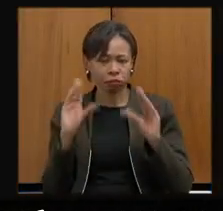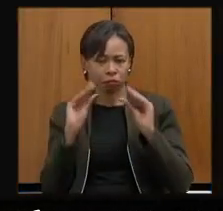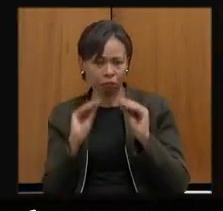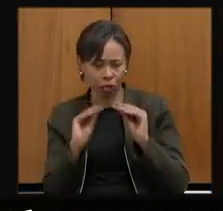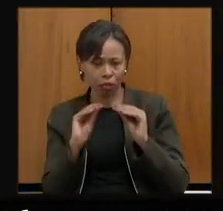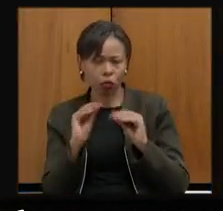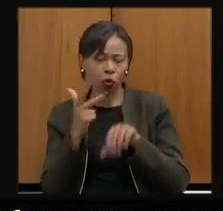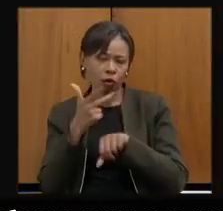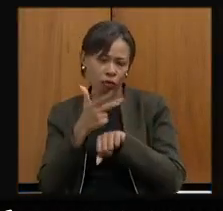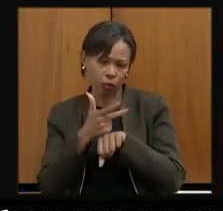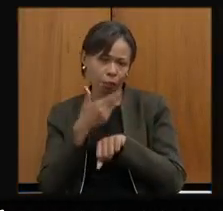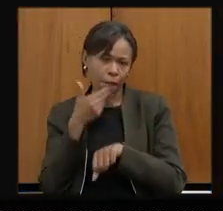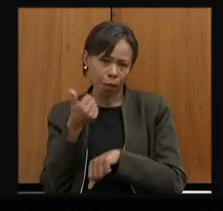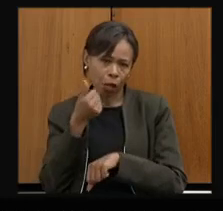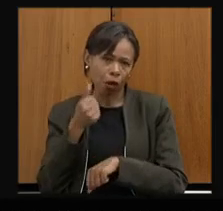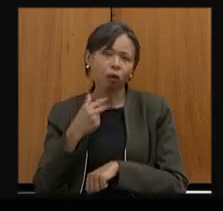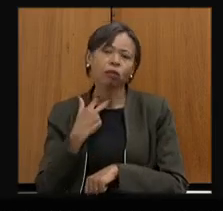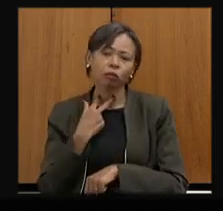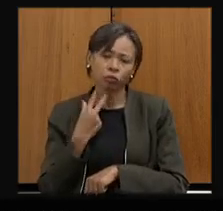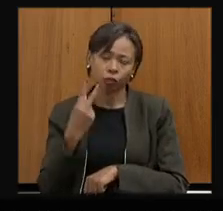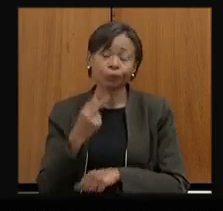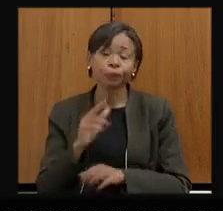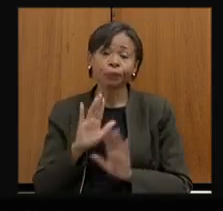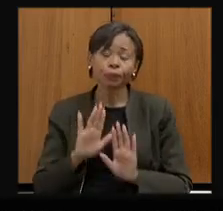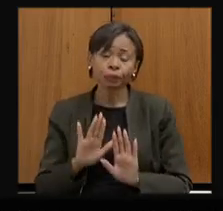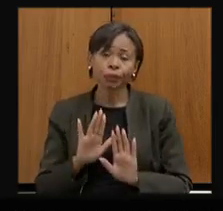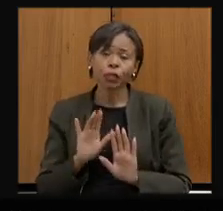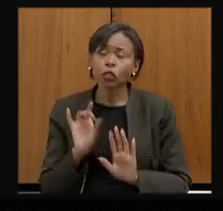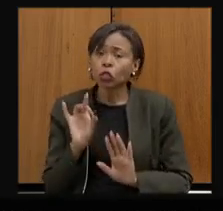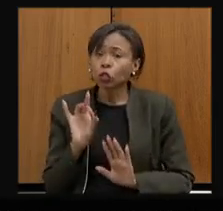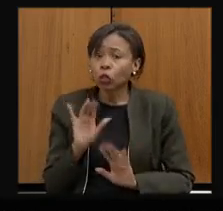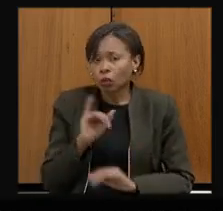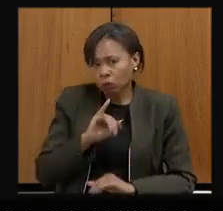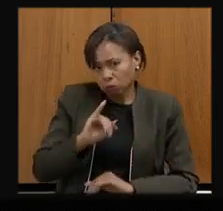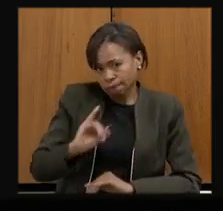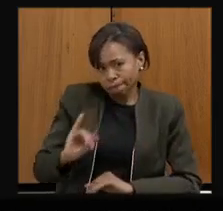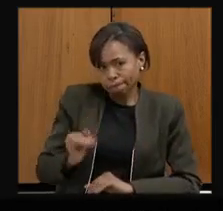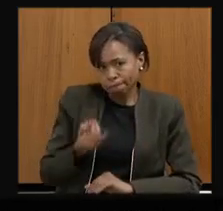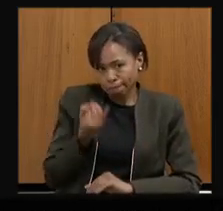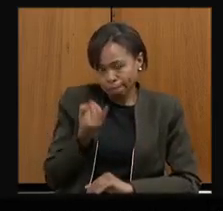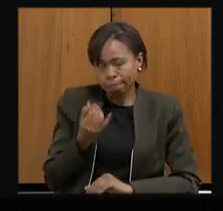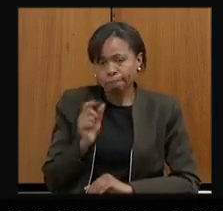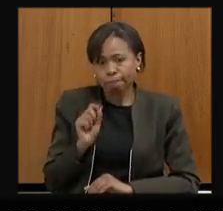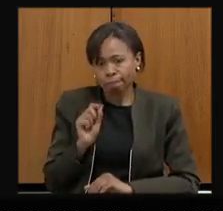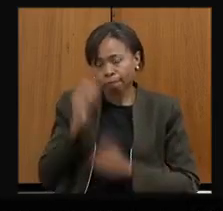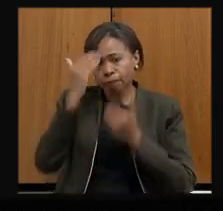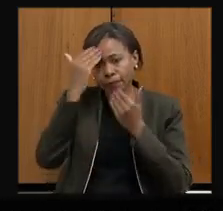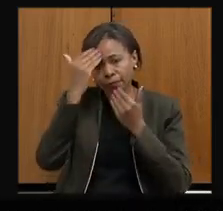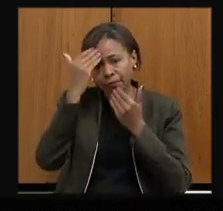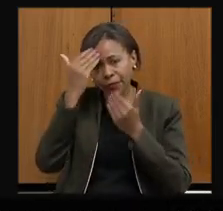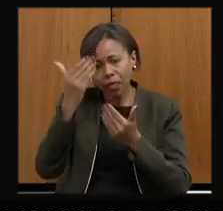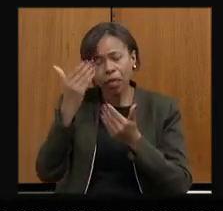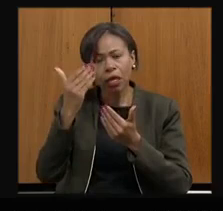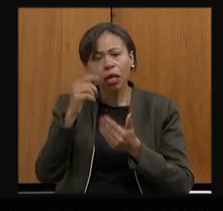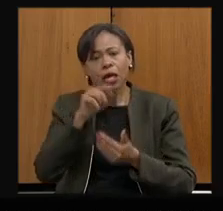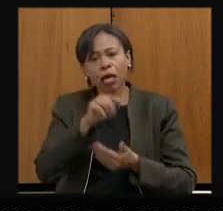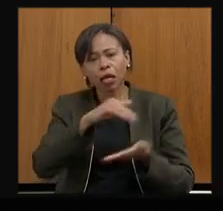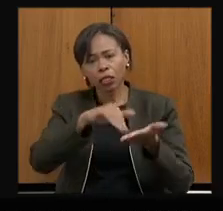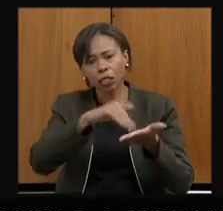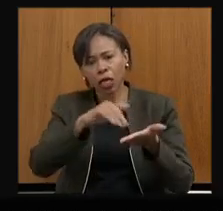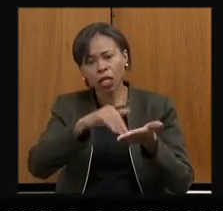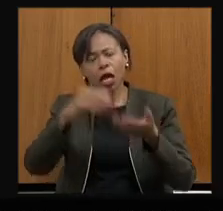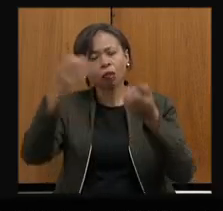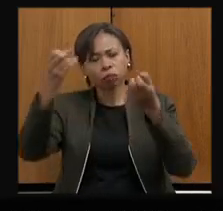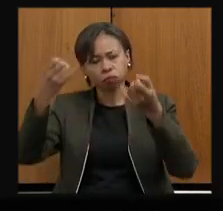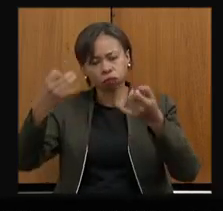fala o que eu quero mesmo é só mesmo nessa oportunidade agradecer os esclarecimentos da secretária Júlia